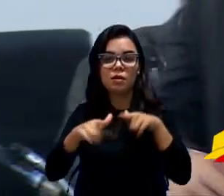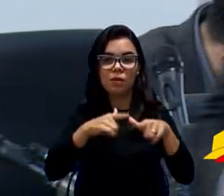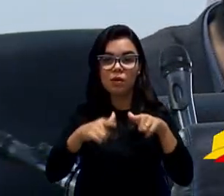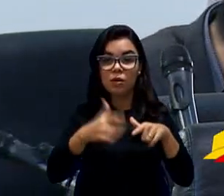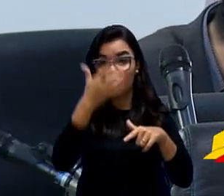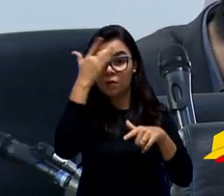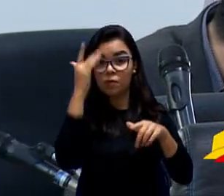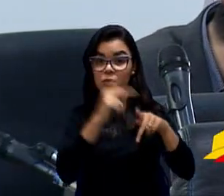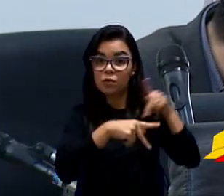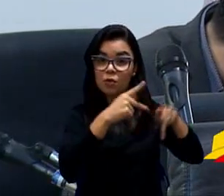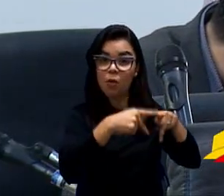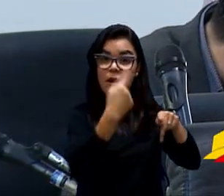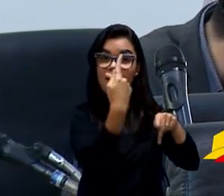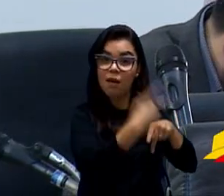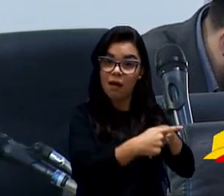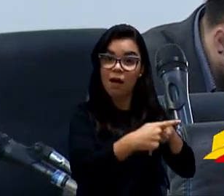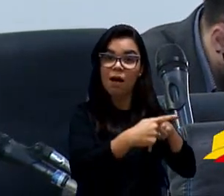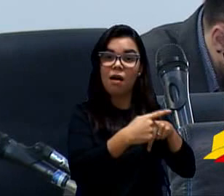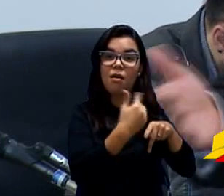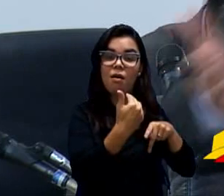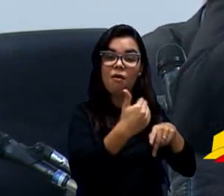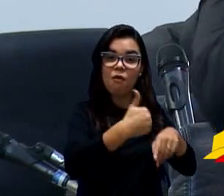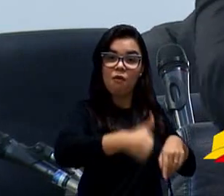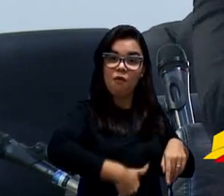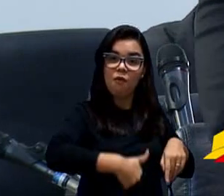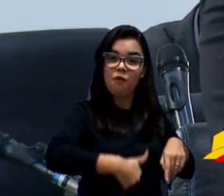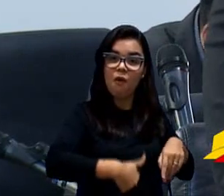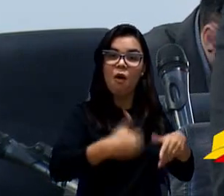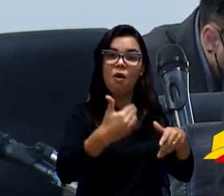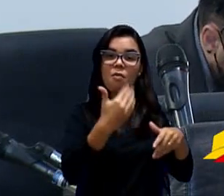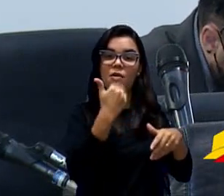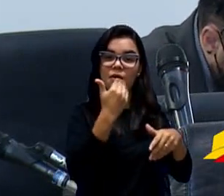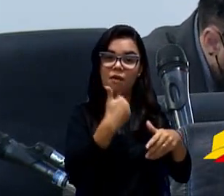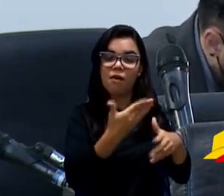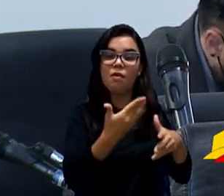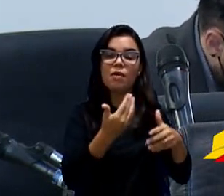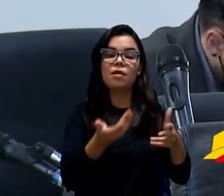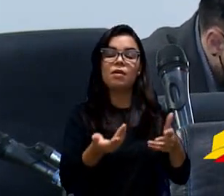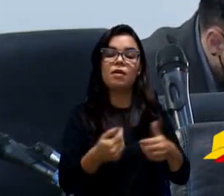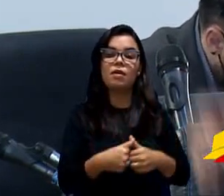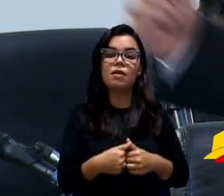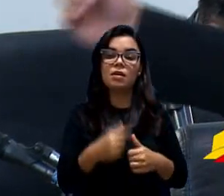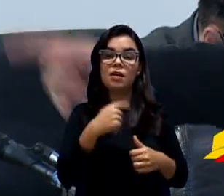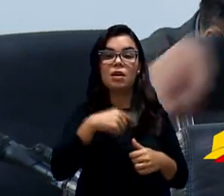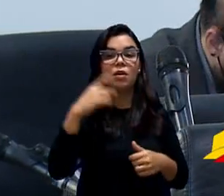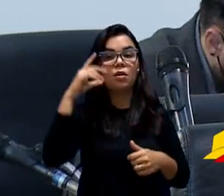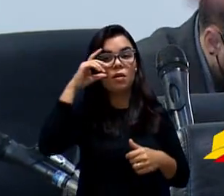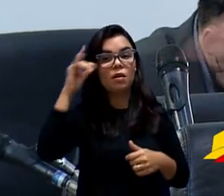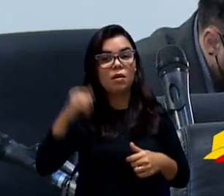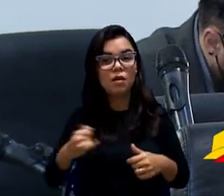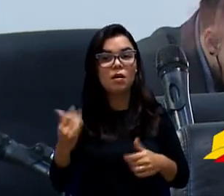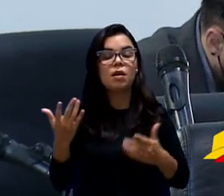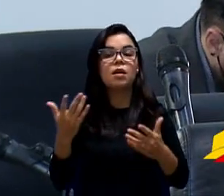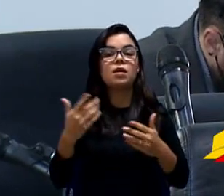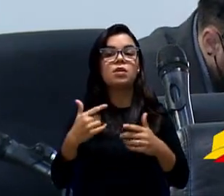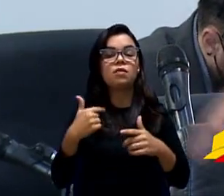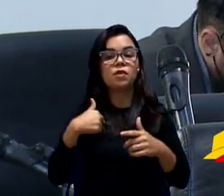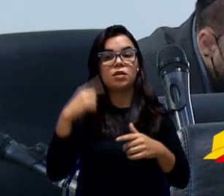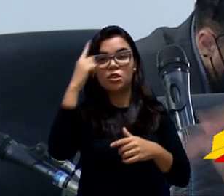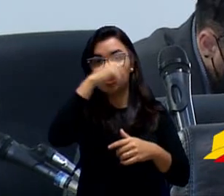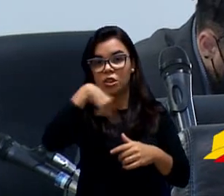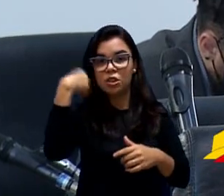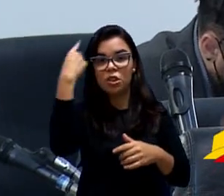conta começou a chegar, inclusive a própria vereadora Iara citou aqui que as pessoas estão passando fome e, se for necessário virar dias e noites